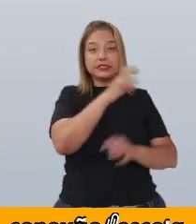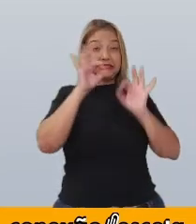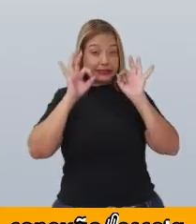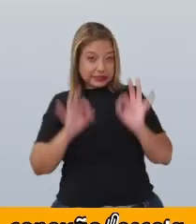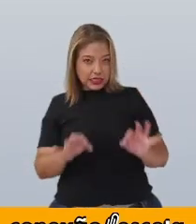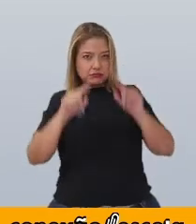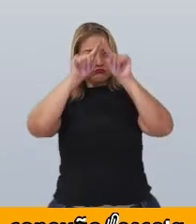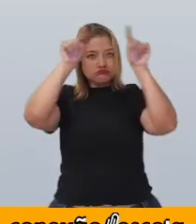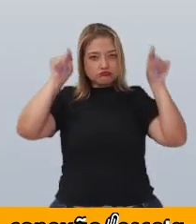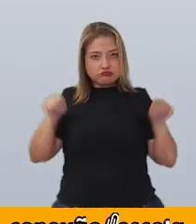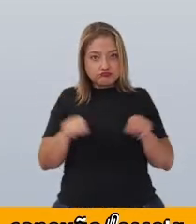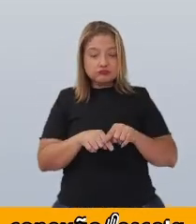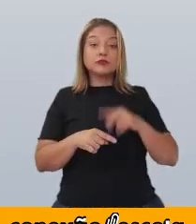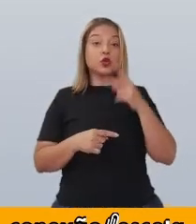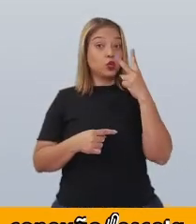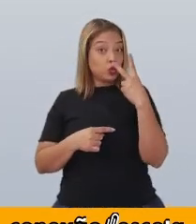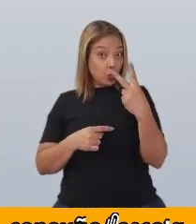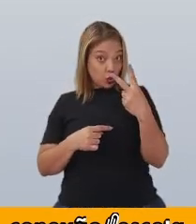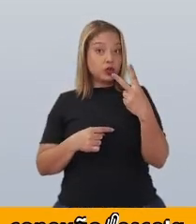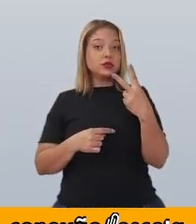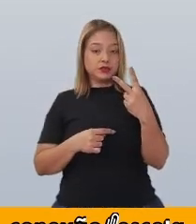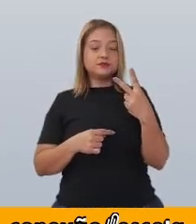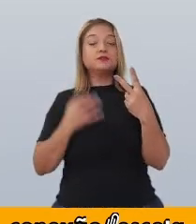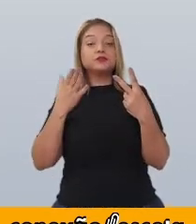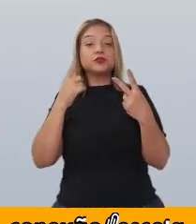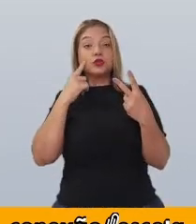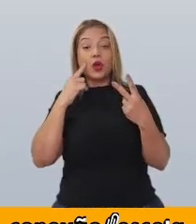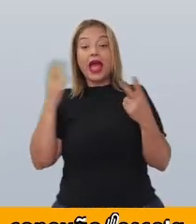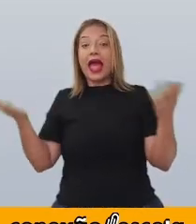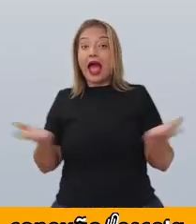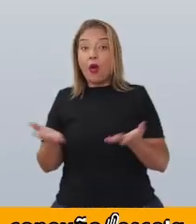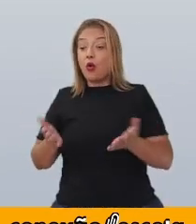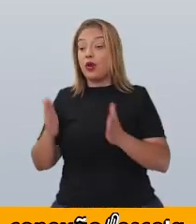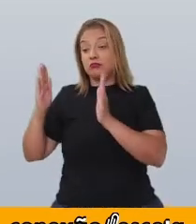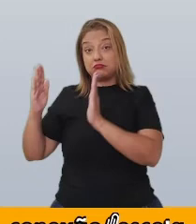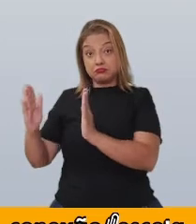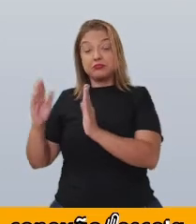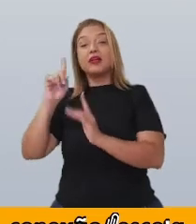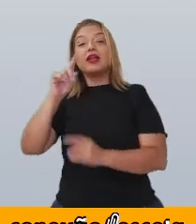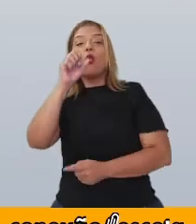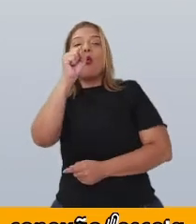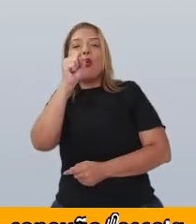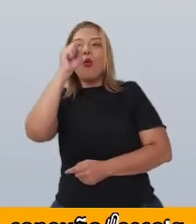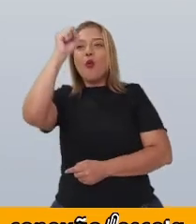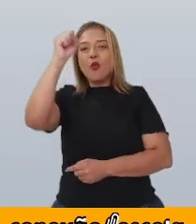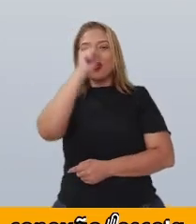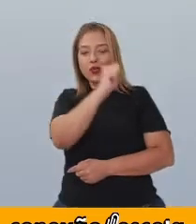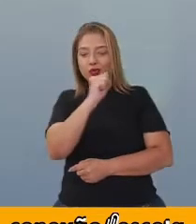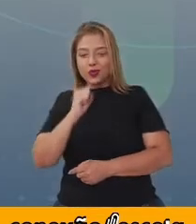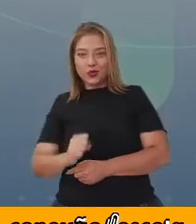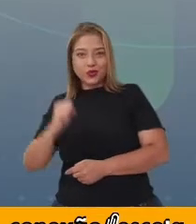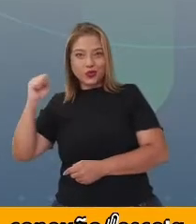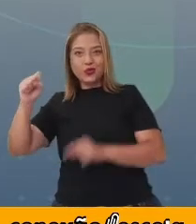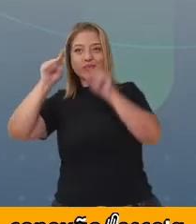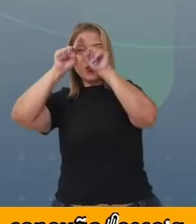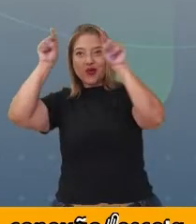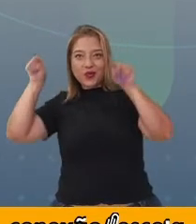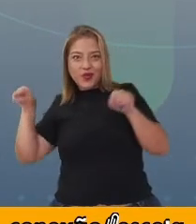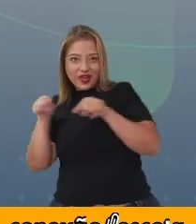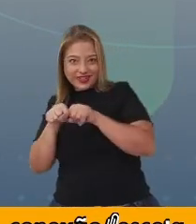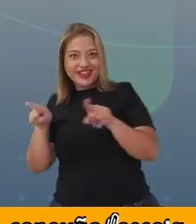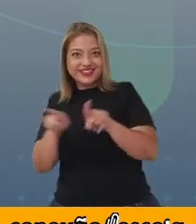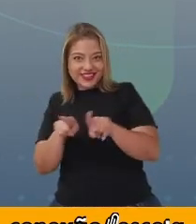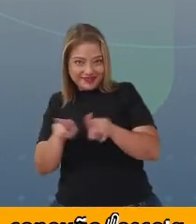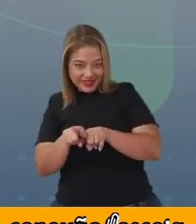do tamanho, 8 por 8. E um quadrado para fazer o cabinho da pera